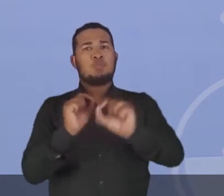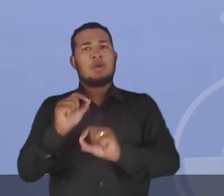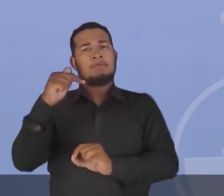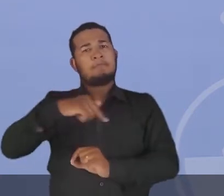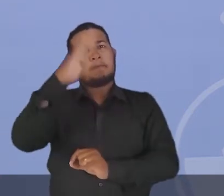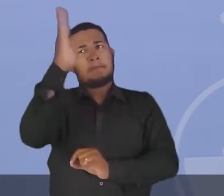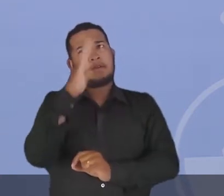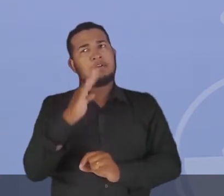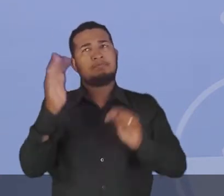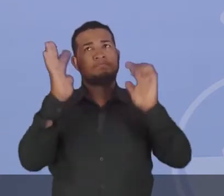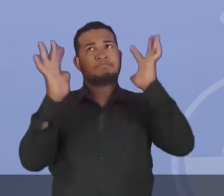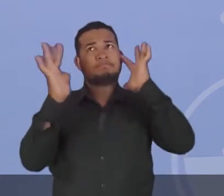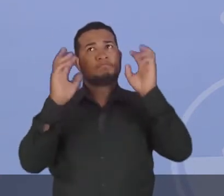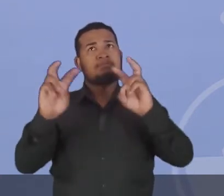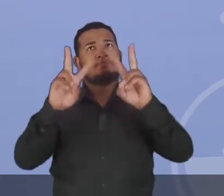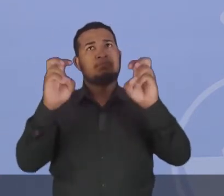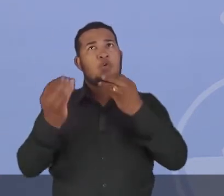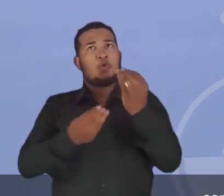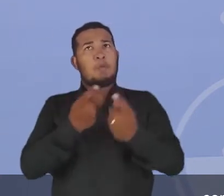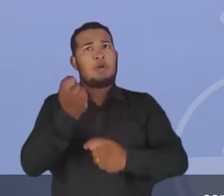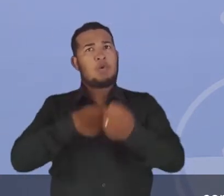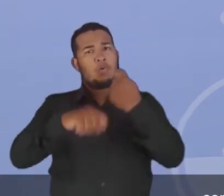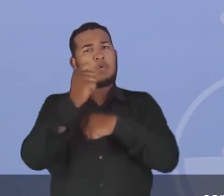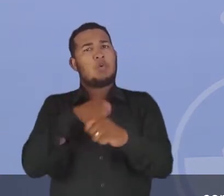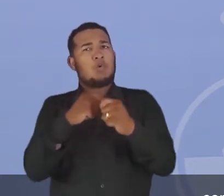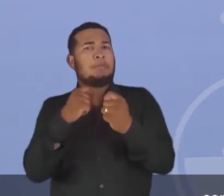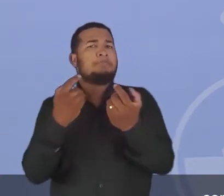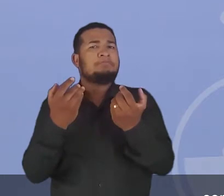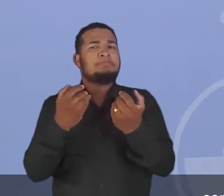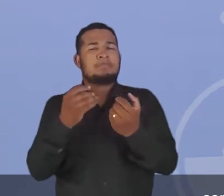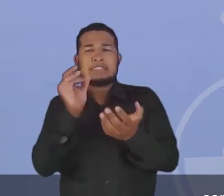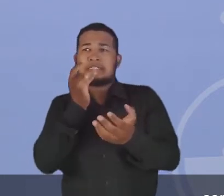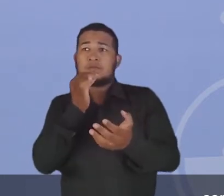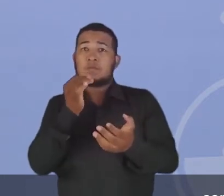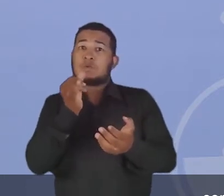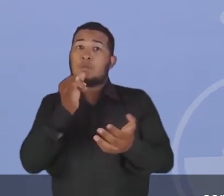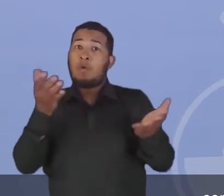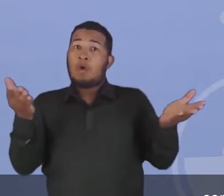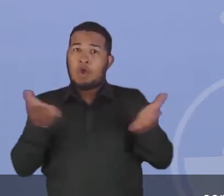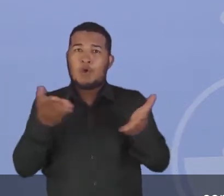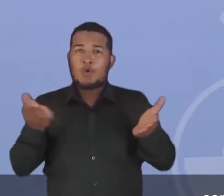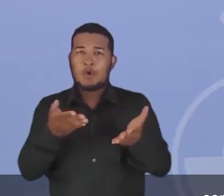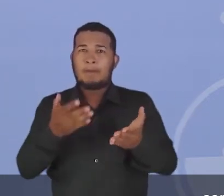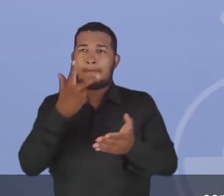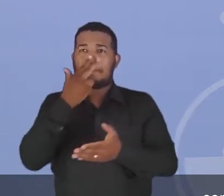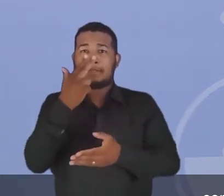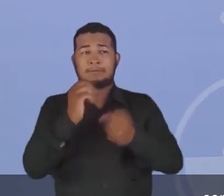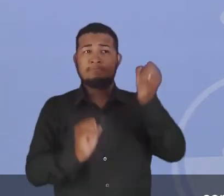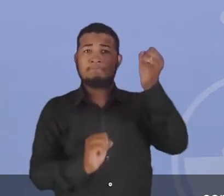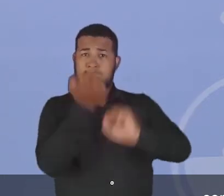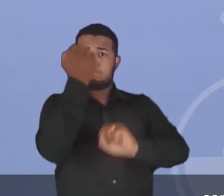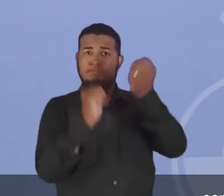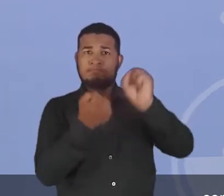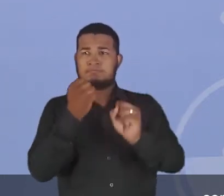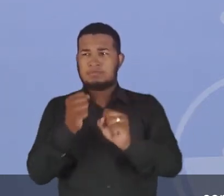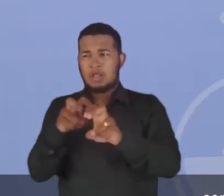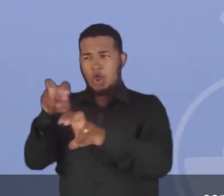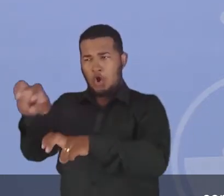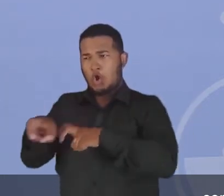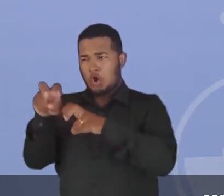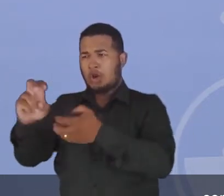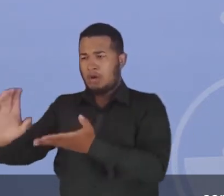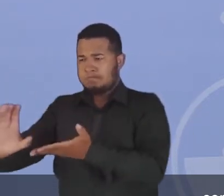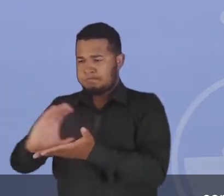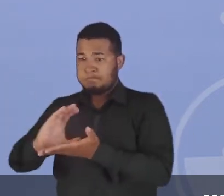começasse a pensar a sua economia como uma economia, agora, urbano e industrial, e não